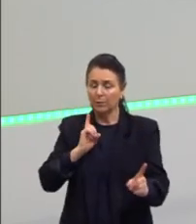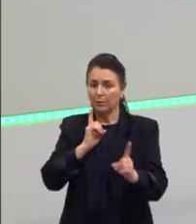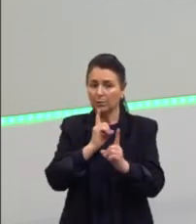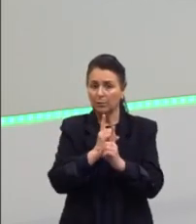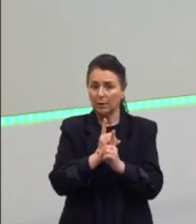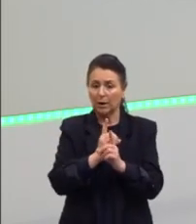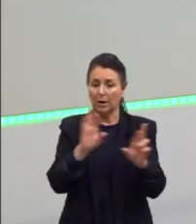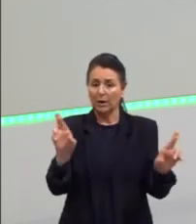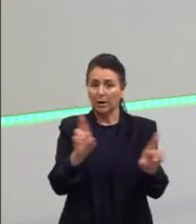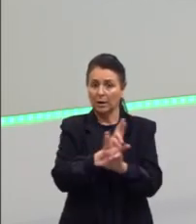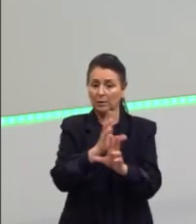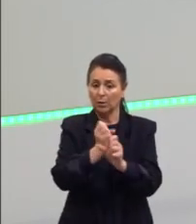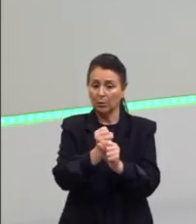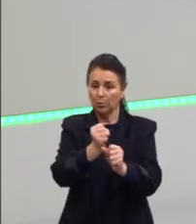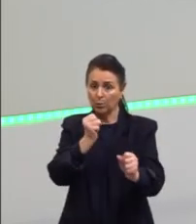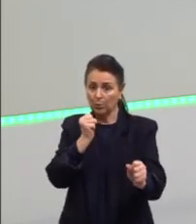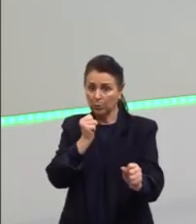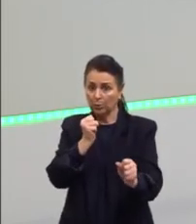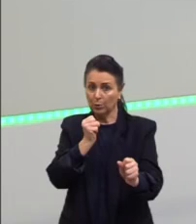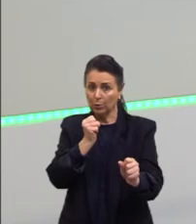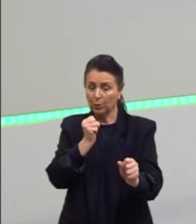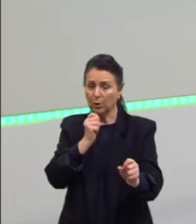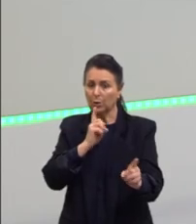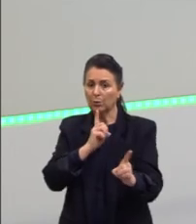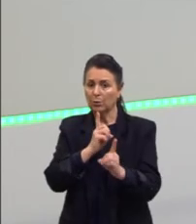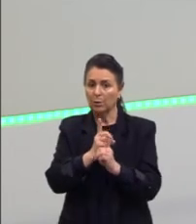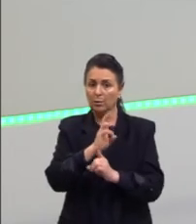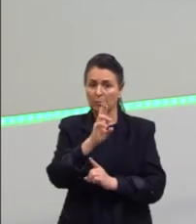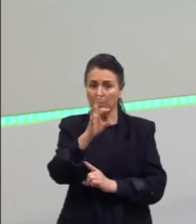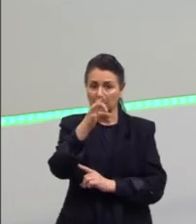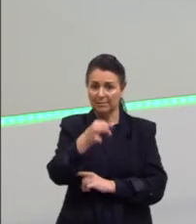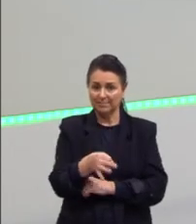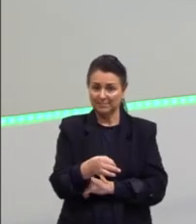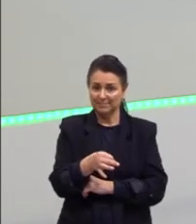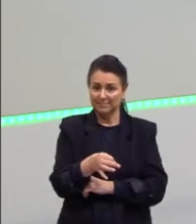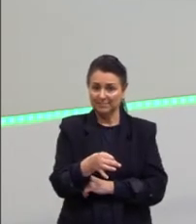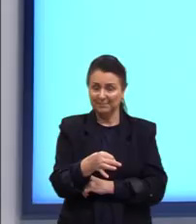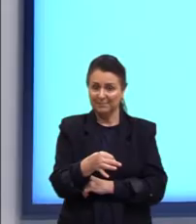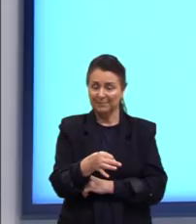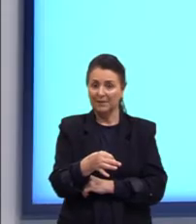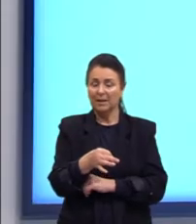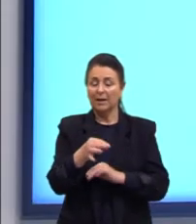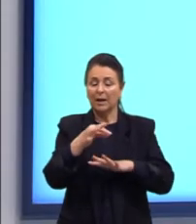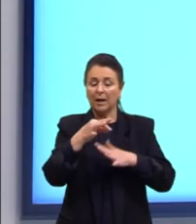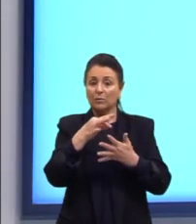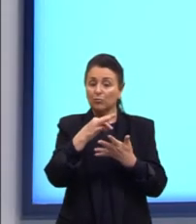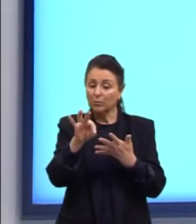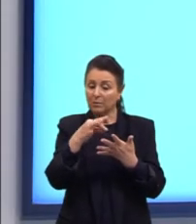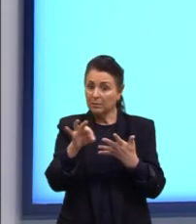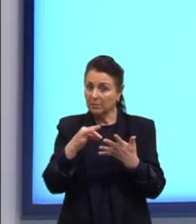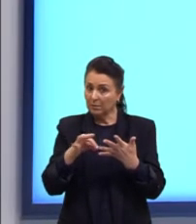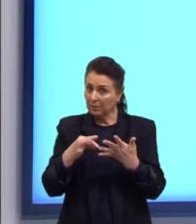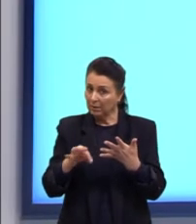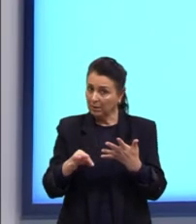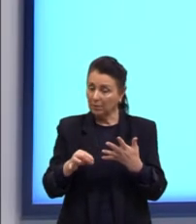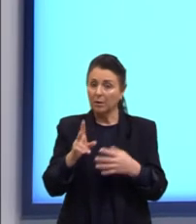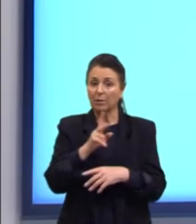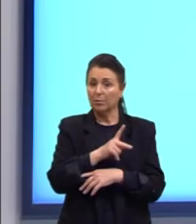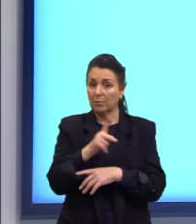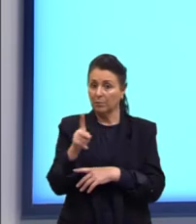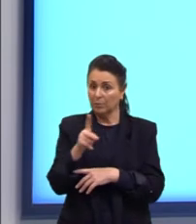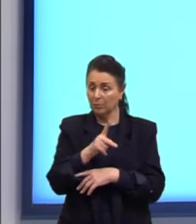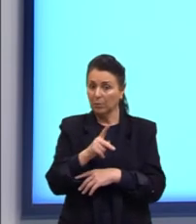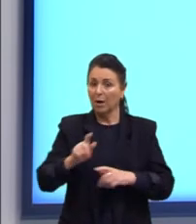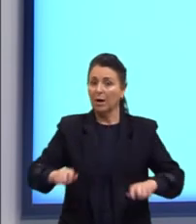de lucro e identificar a alternativa correta. Então, ali, destaquei as nossas informações. Ele